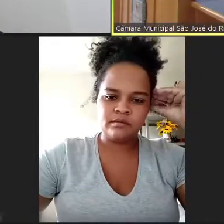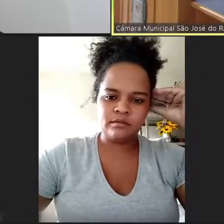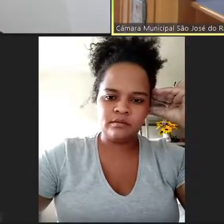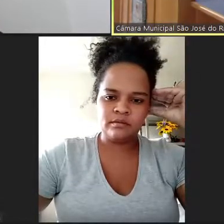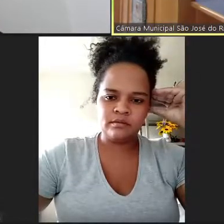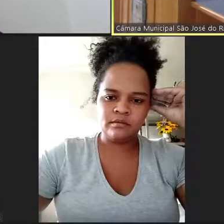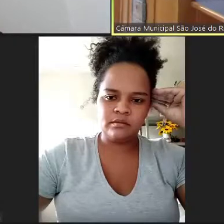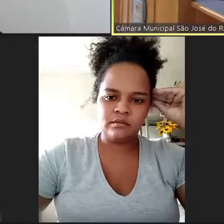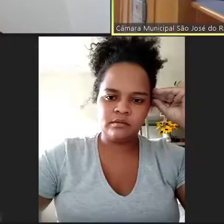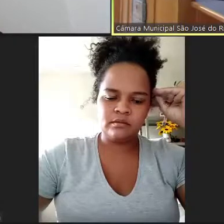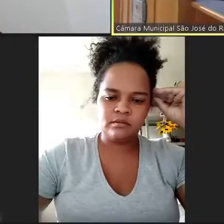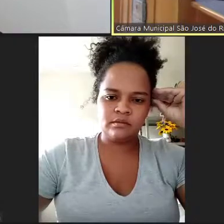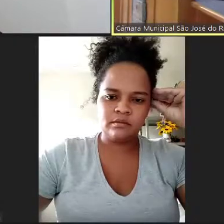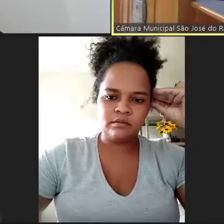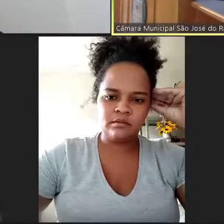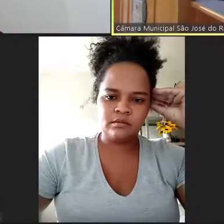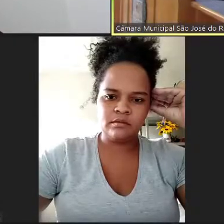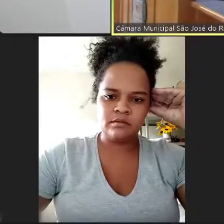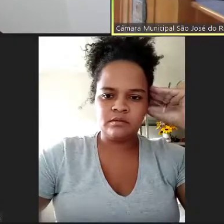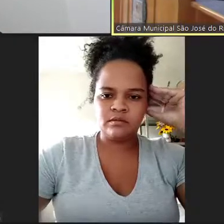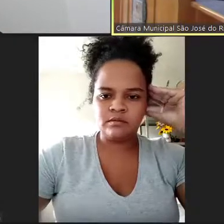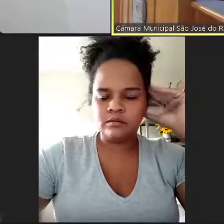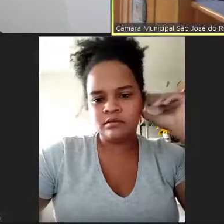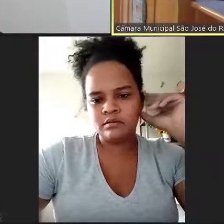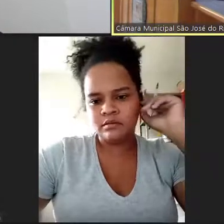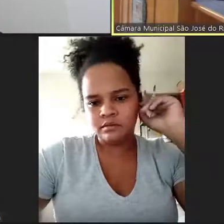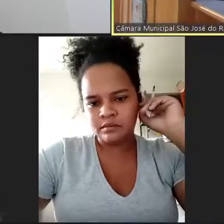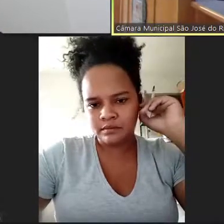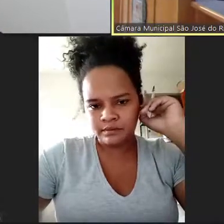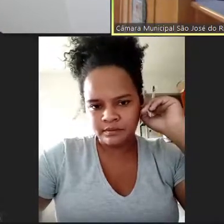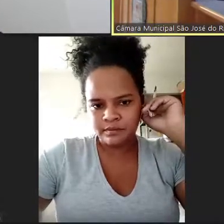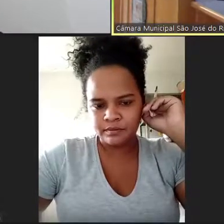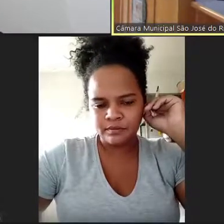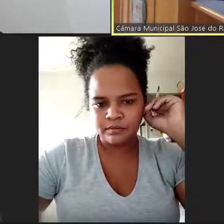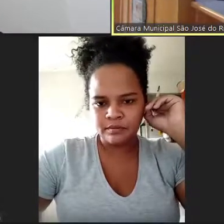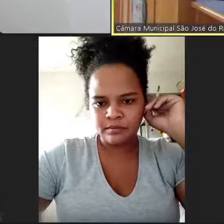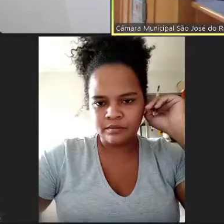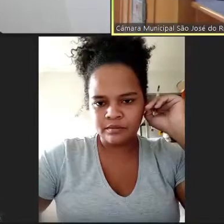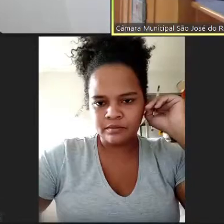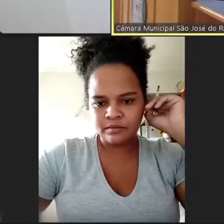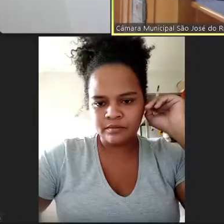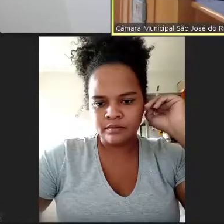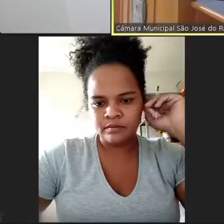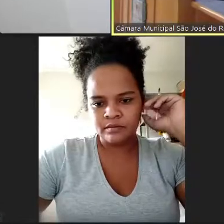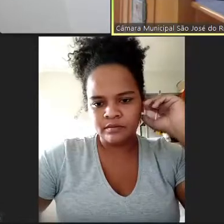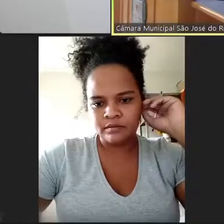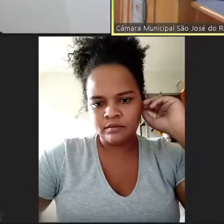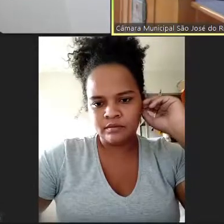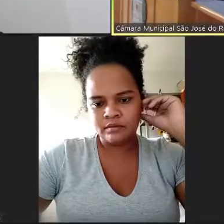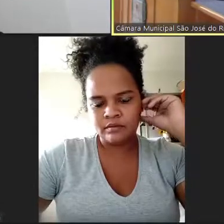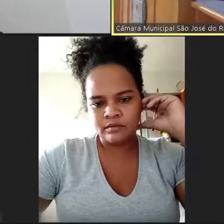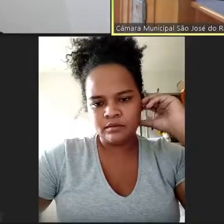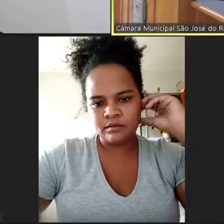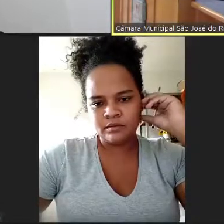do dia agora com os projetos que estão na pauta para votação. Então, convido o nosso primeiro secretário, doutor Romano, para que